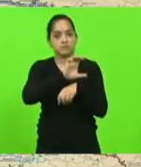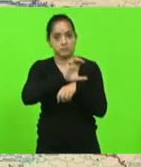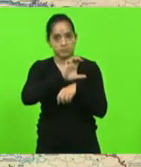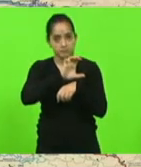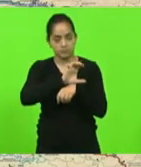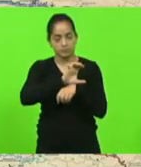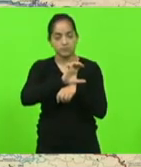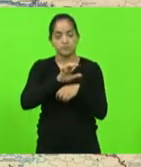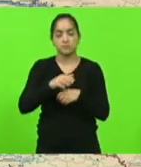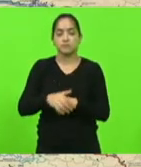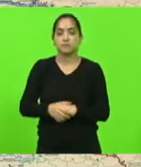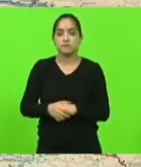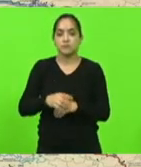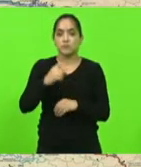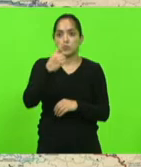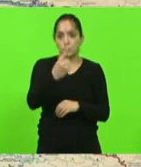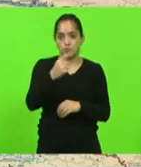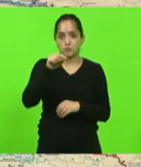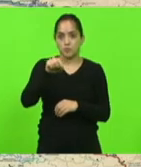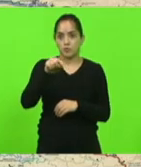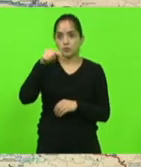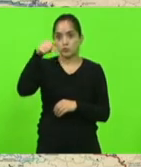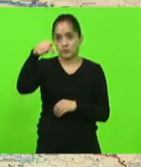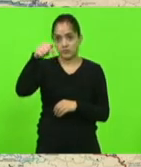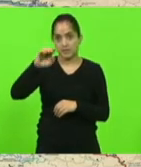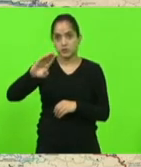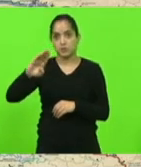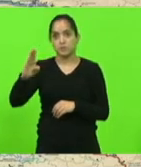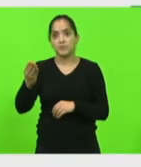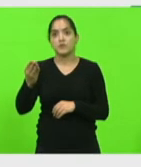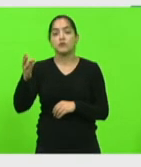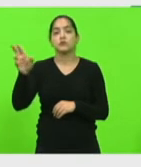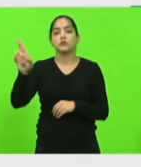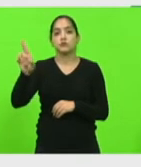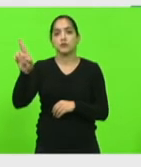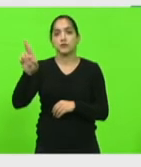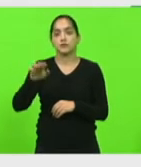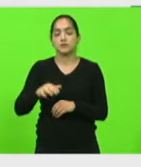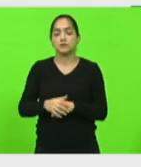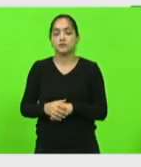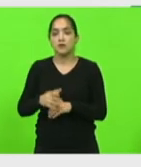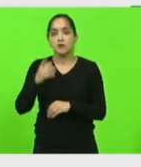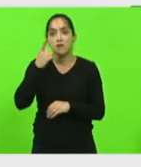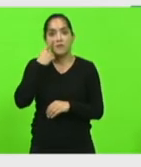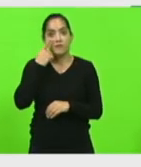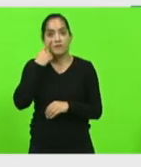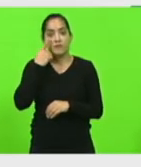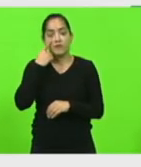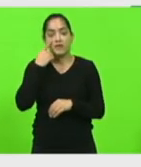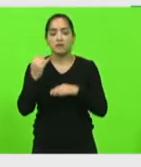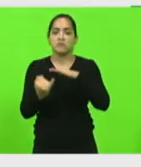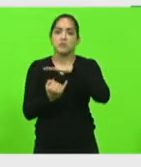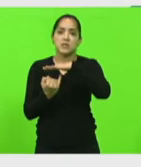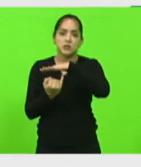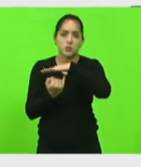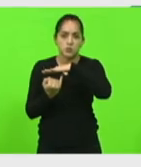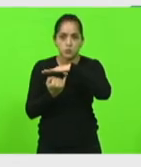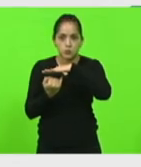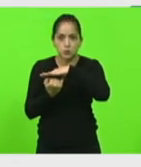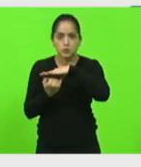Catarina foi de 1.7 bilhão de reais vamos ver aqui algumas indústrias que estão